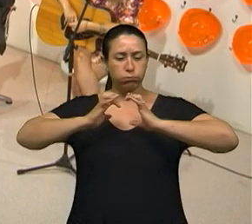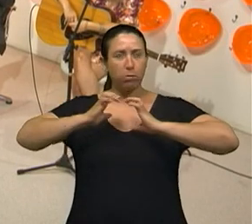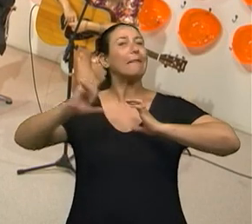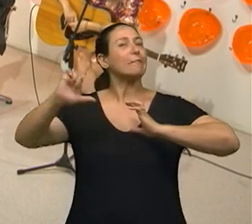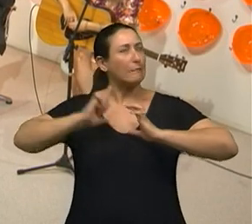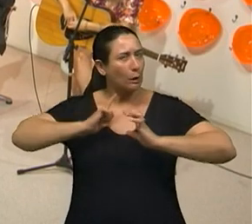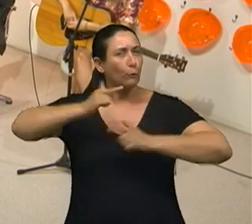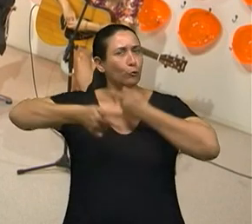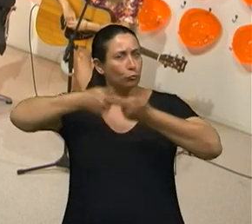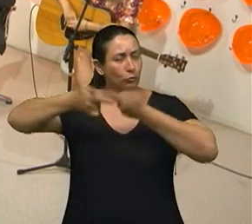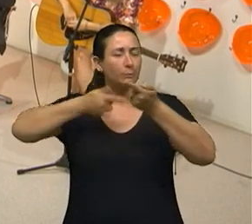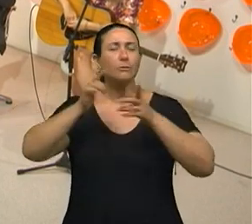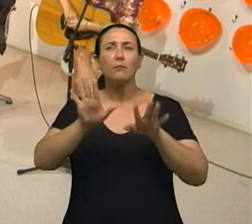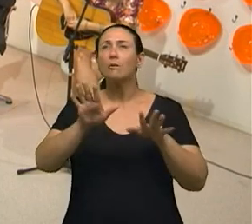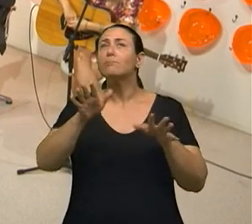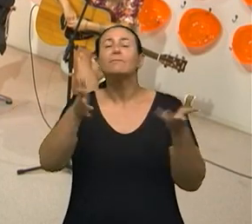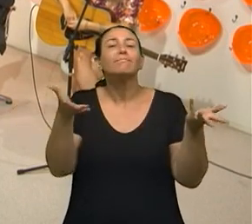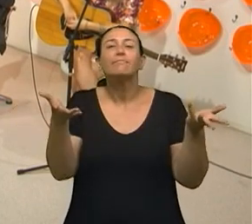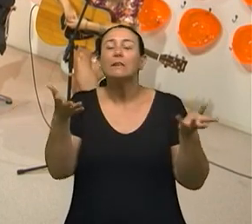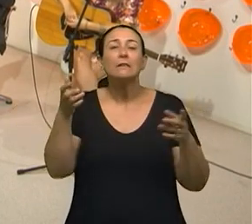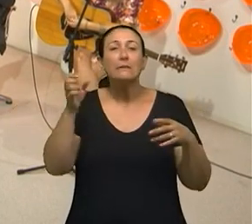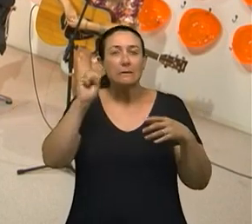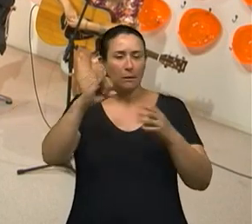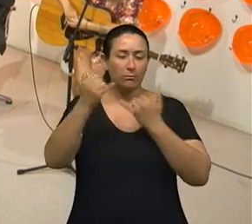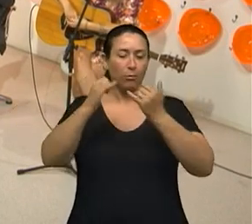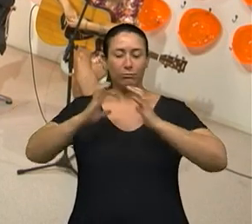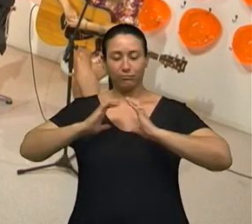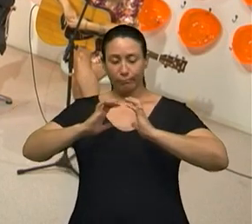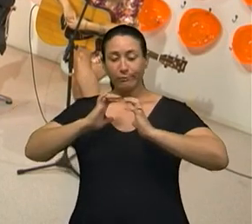uma, se existe uma lesão